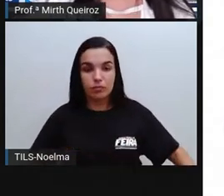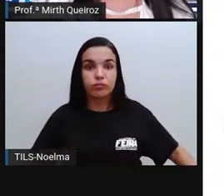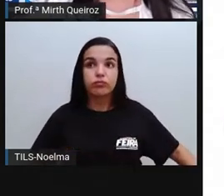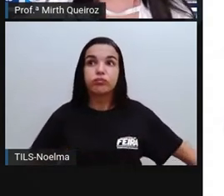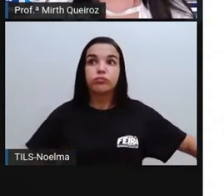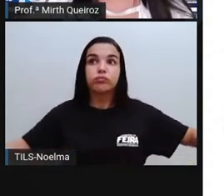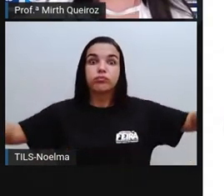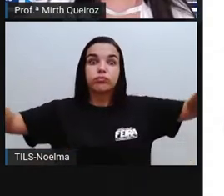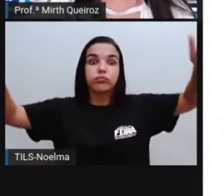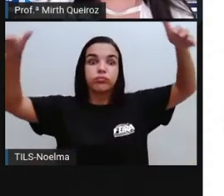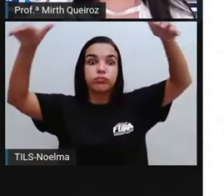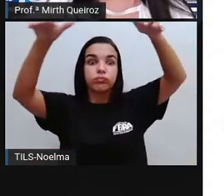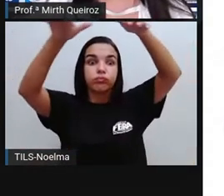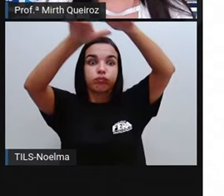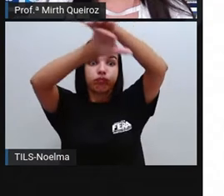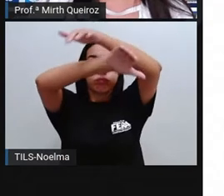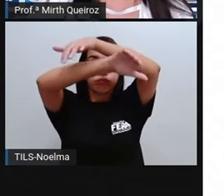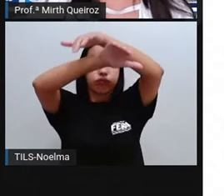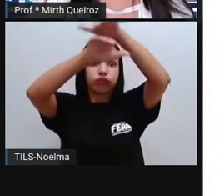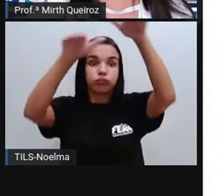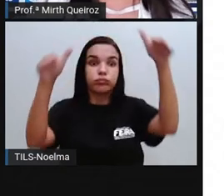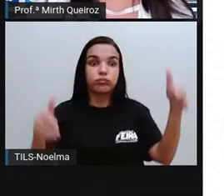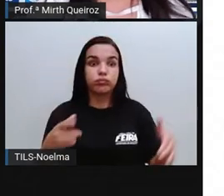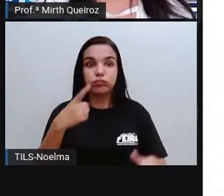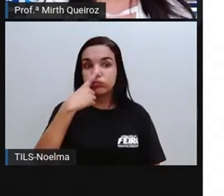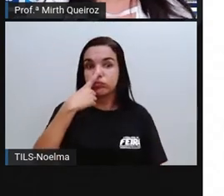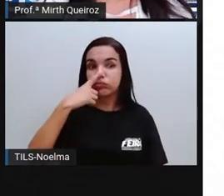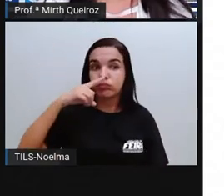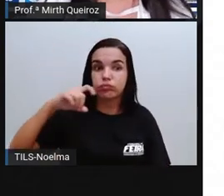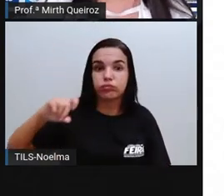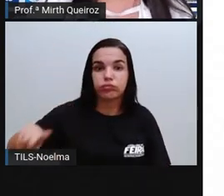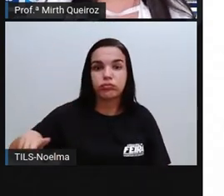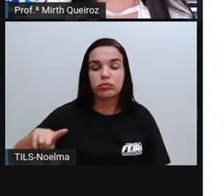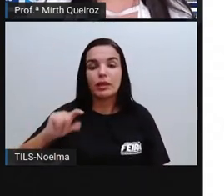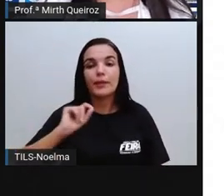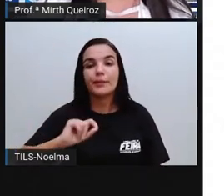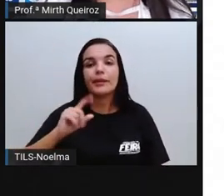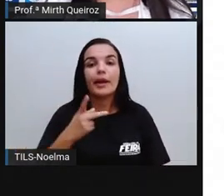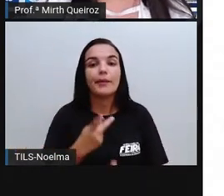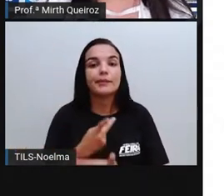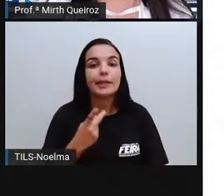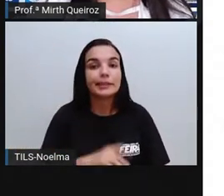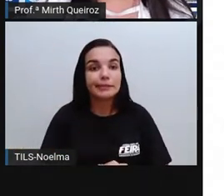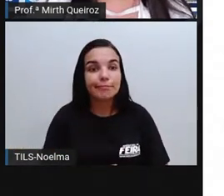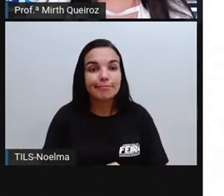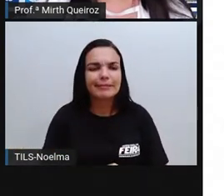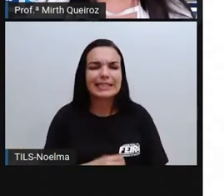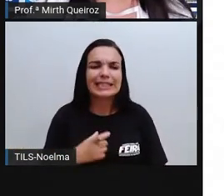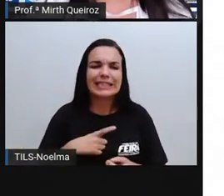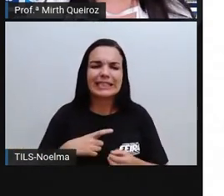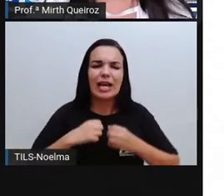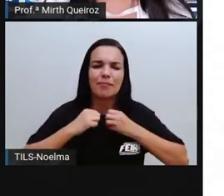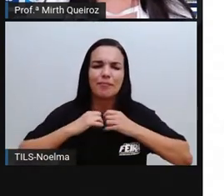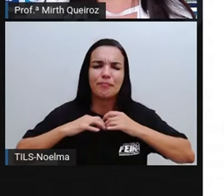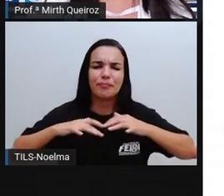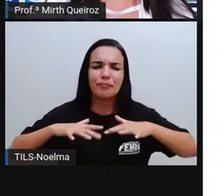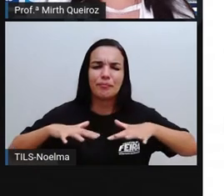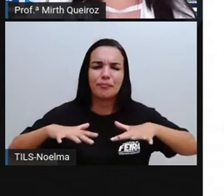E os lixões vão provocar o quê? Doenças, né? Uma vez que pode haver a proliferação ali de insetos,